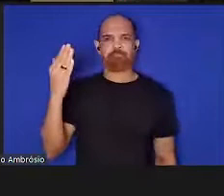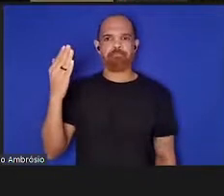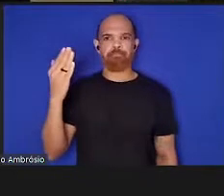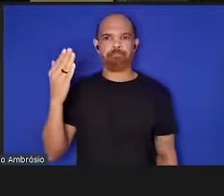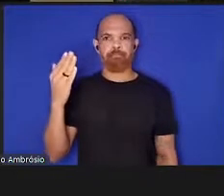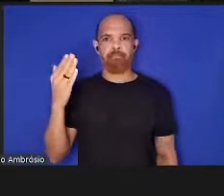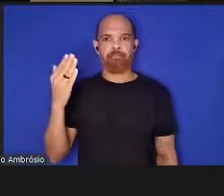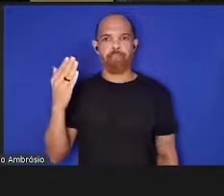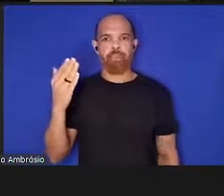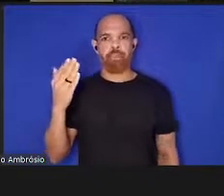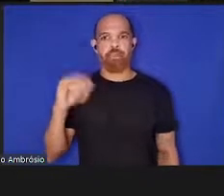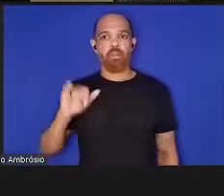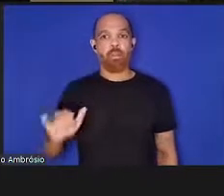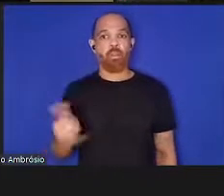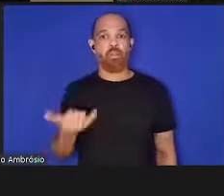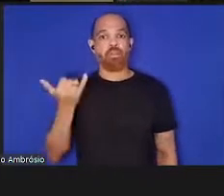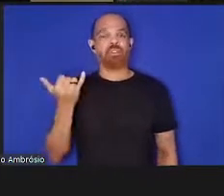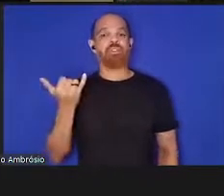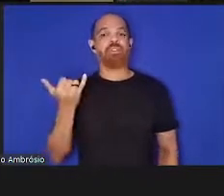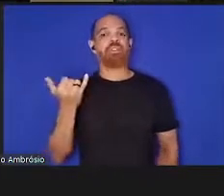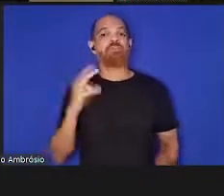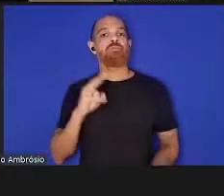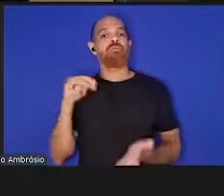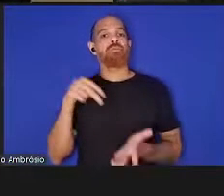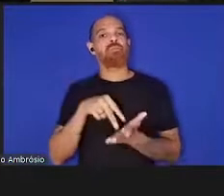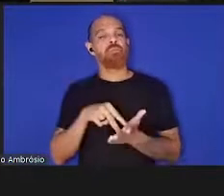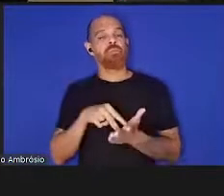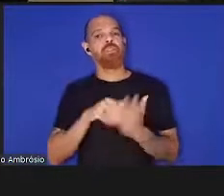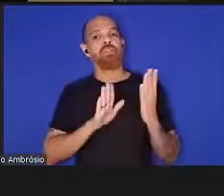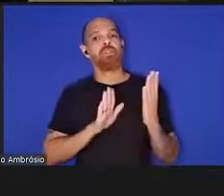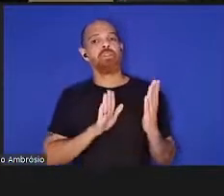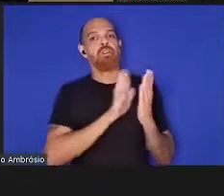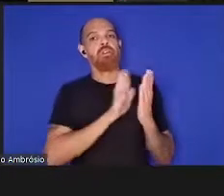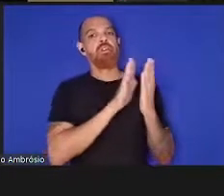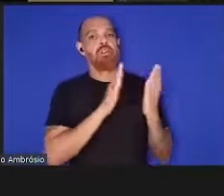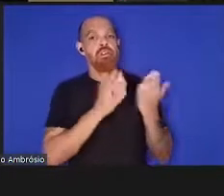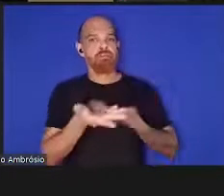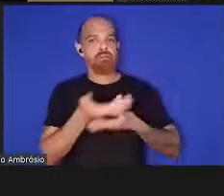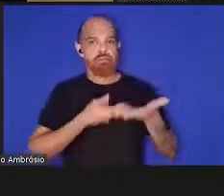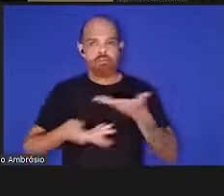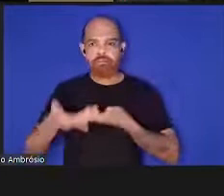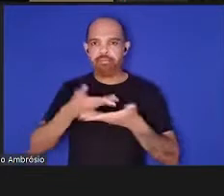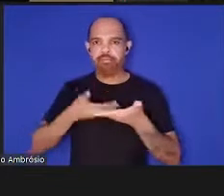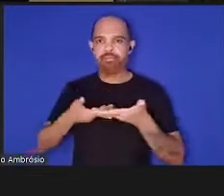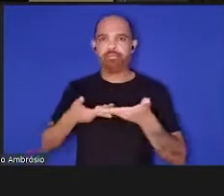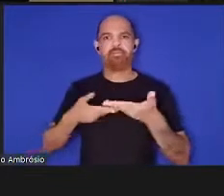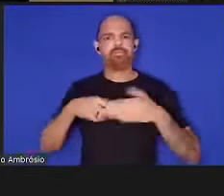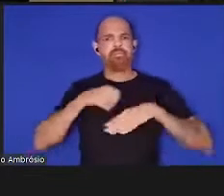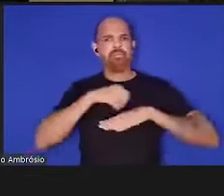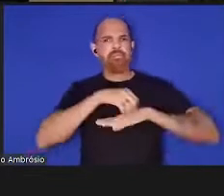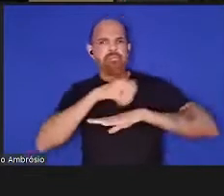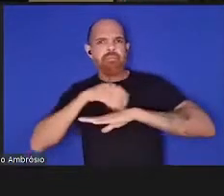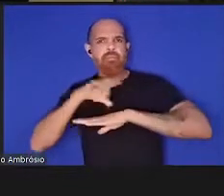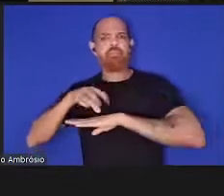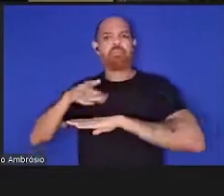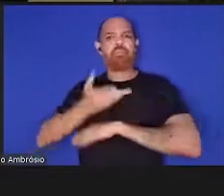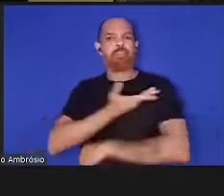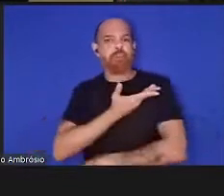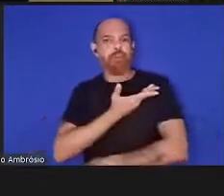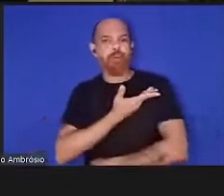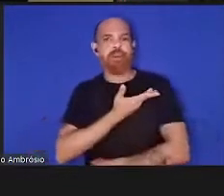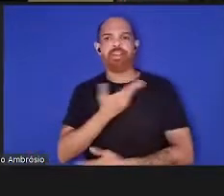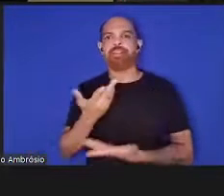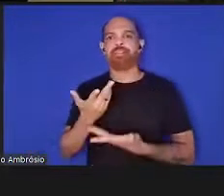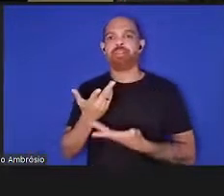oportunidade de me dirigir, nesse momento, a tantos colegas e tantas